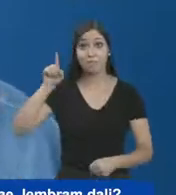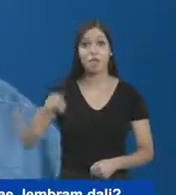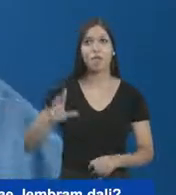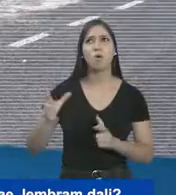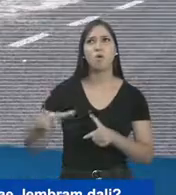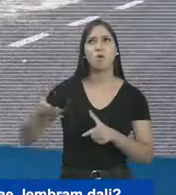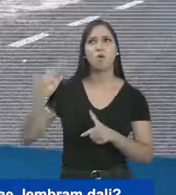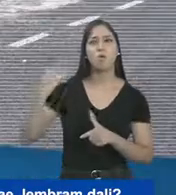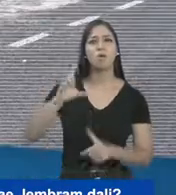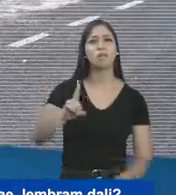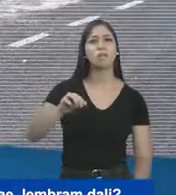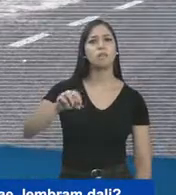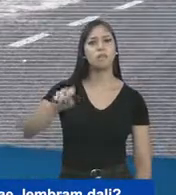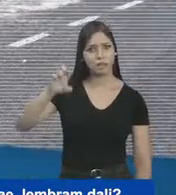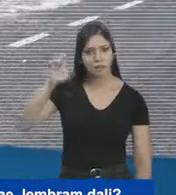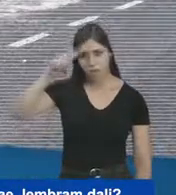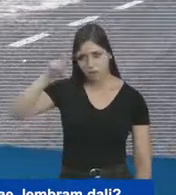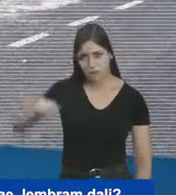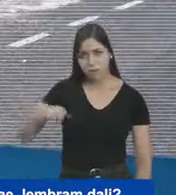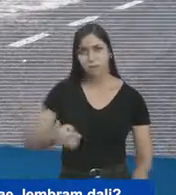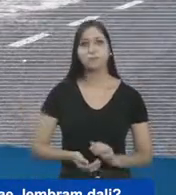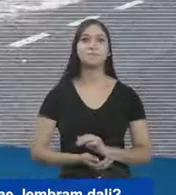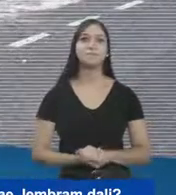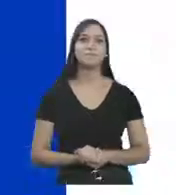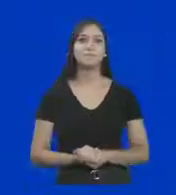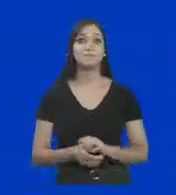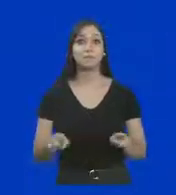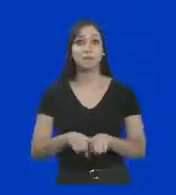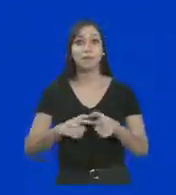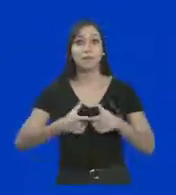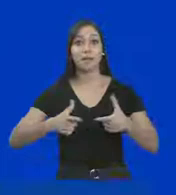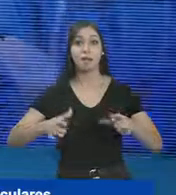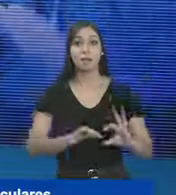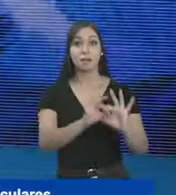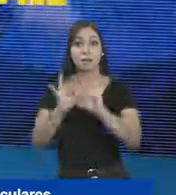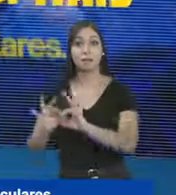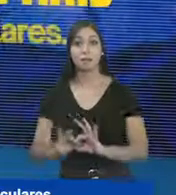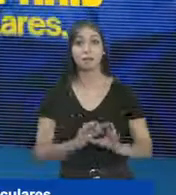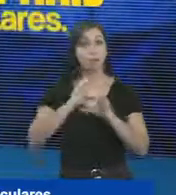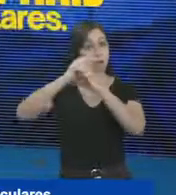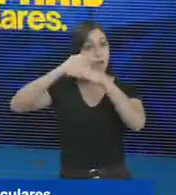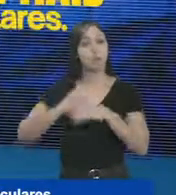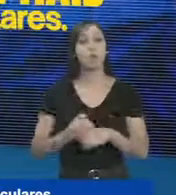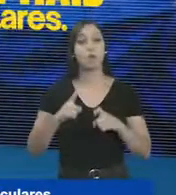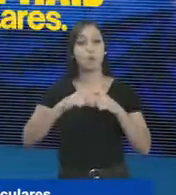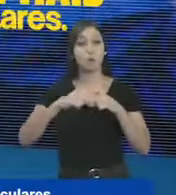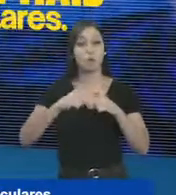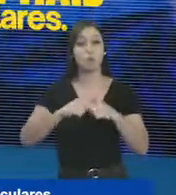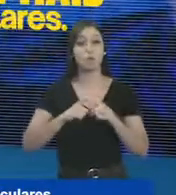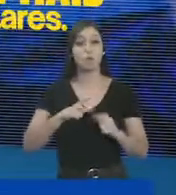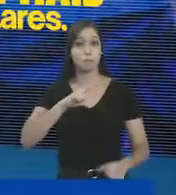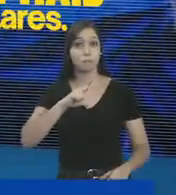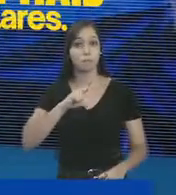fundamental. Vai ser ali onde foi o antigo DMAI. Lembra o dali? 11! Vamos ampliar a parceria com clínicos de hospitais